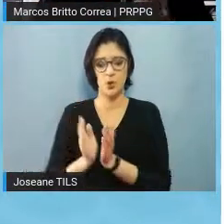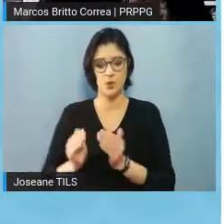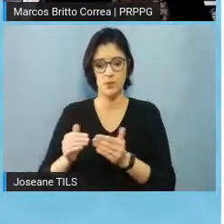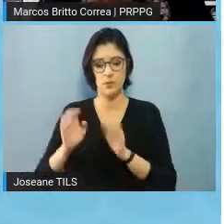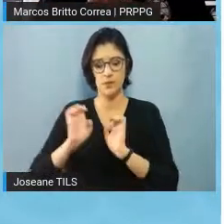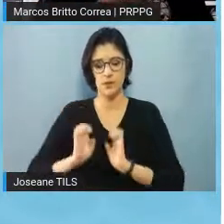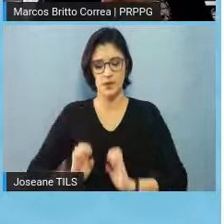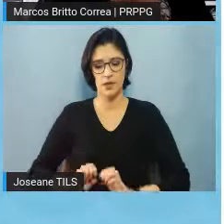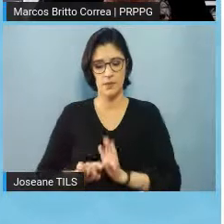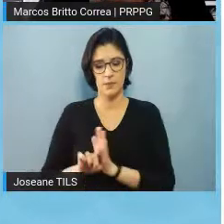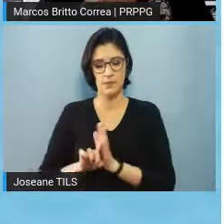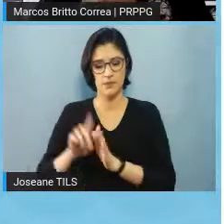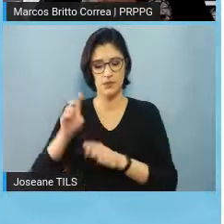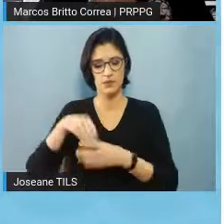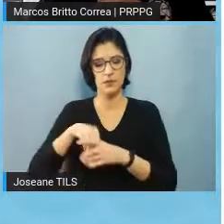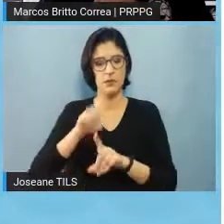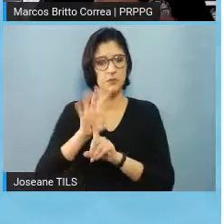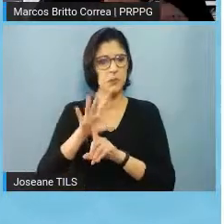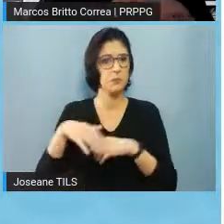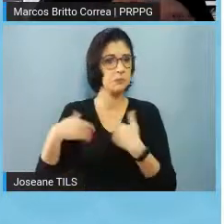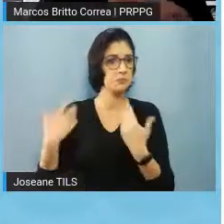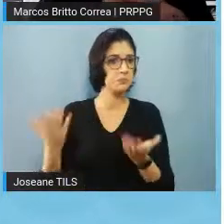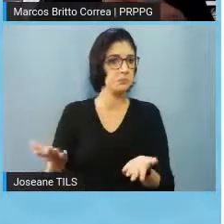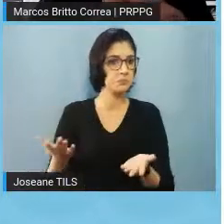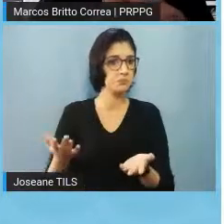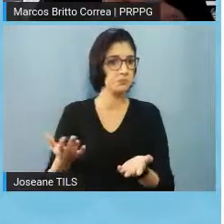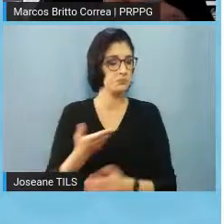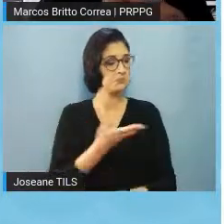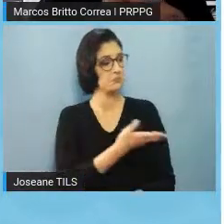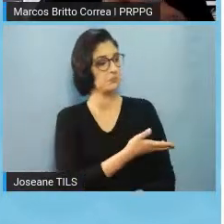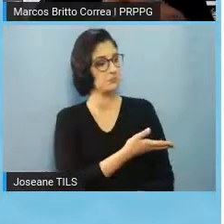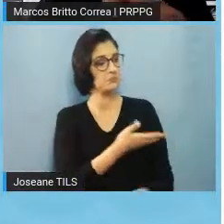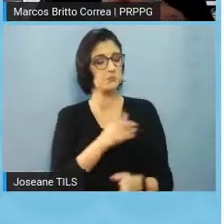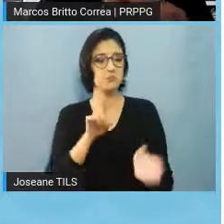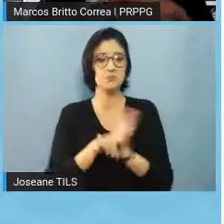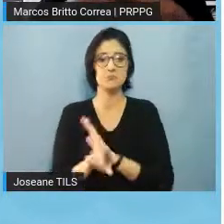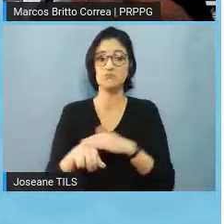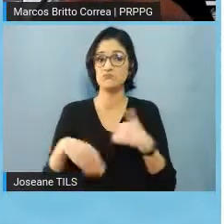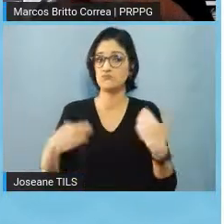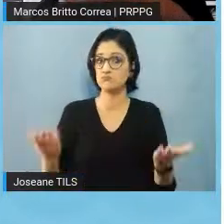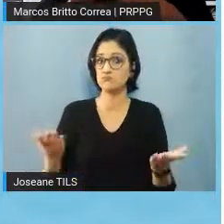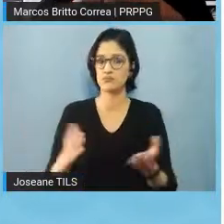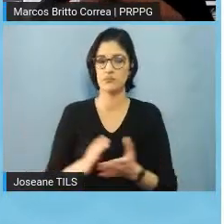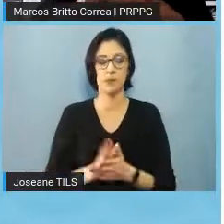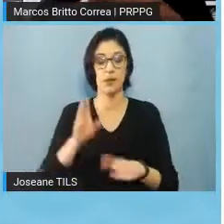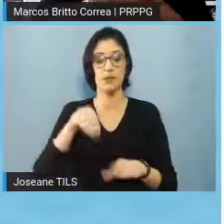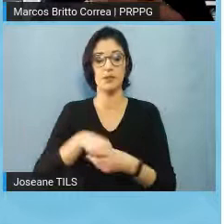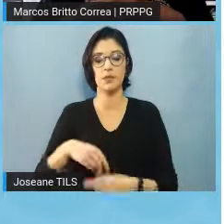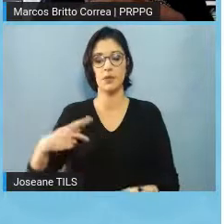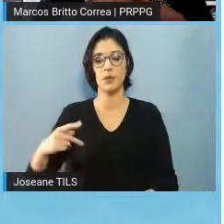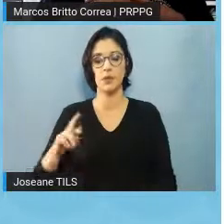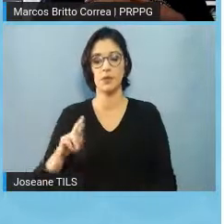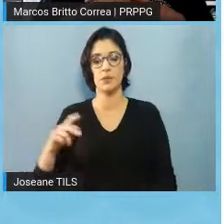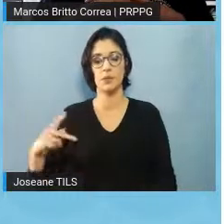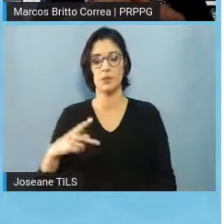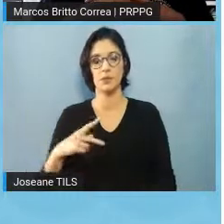pesquisa na UFPEL, então, a gente dentro da Proreitoria de Pesquisa e Pós-Graduação vem pensando sobre esse tema já,